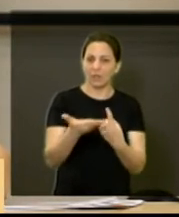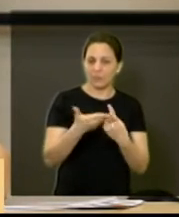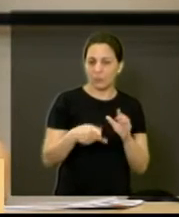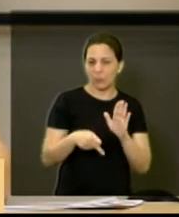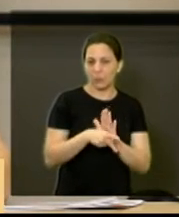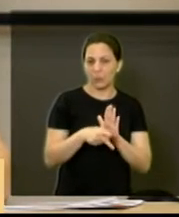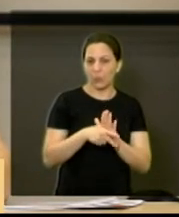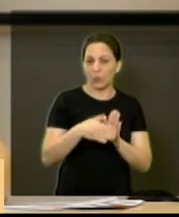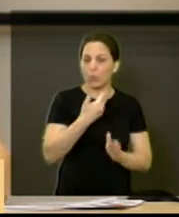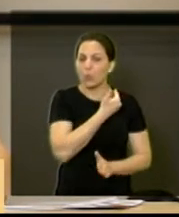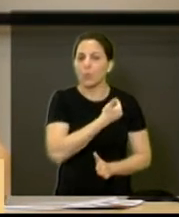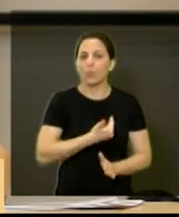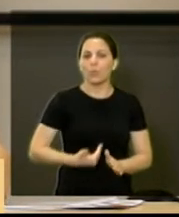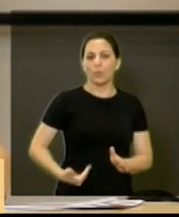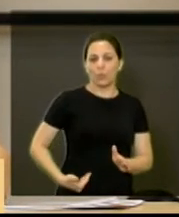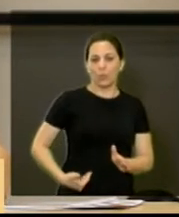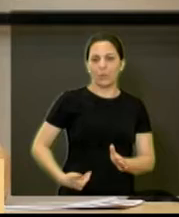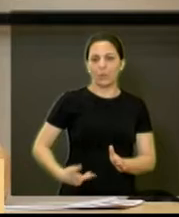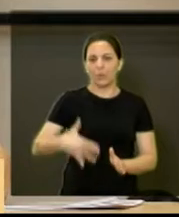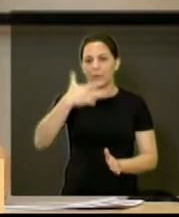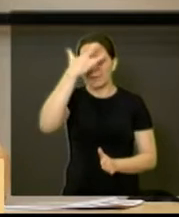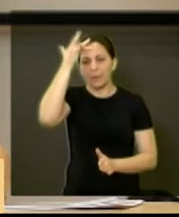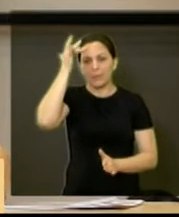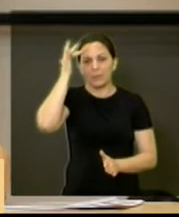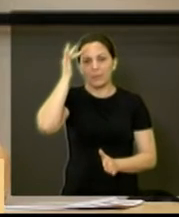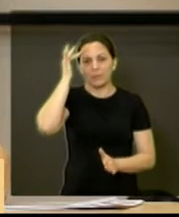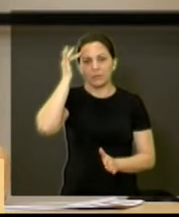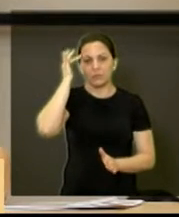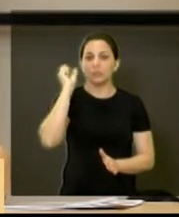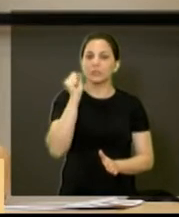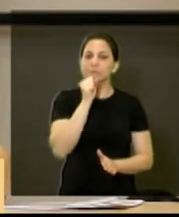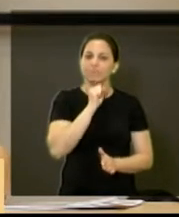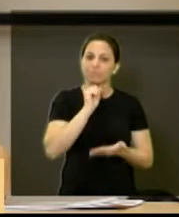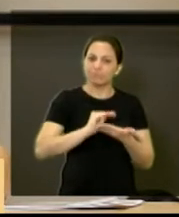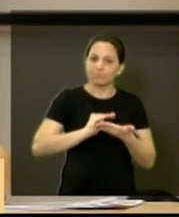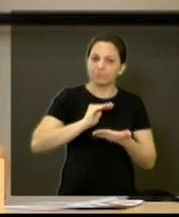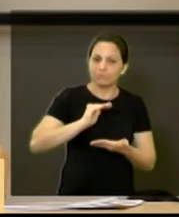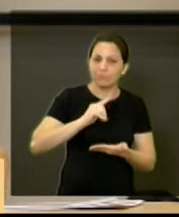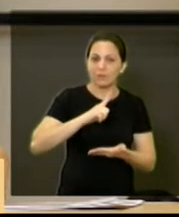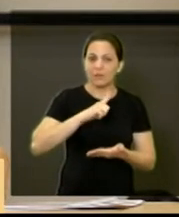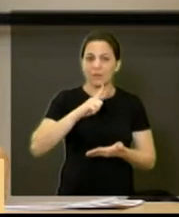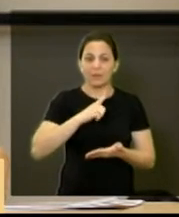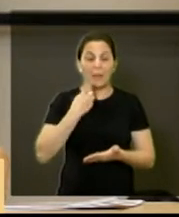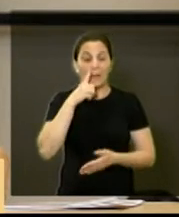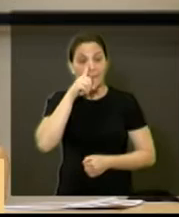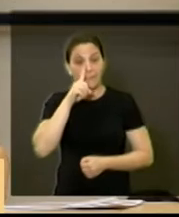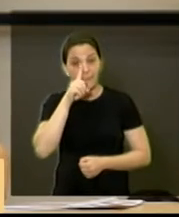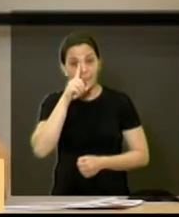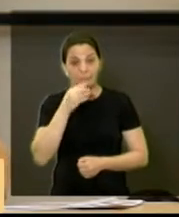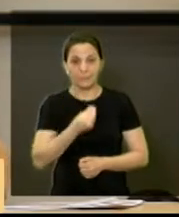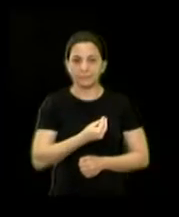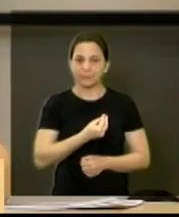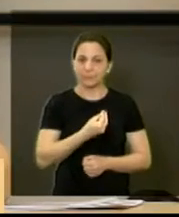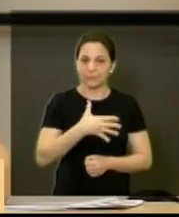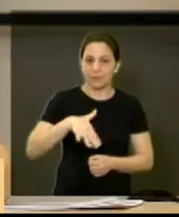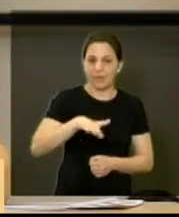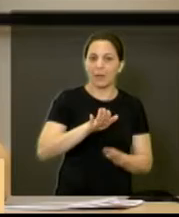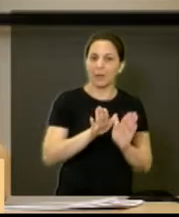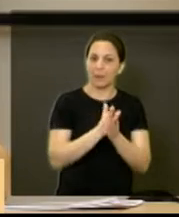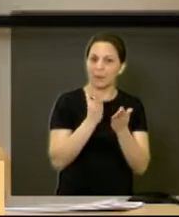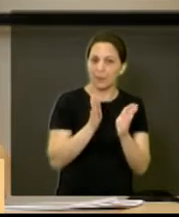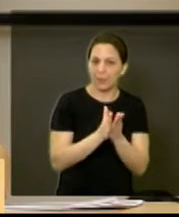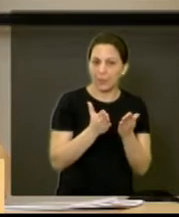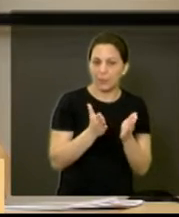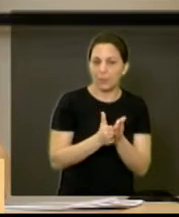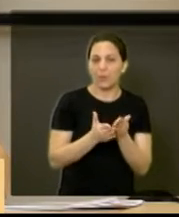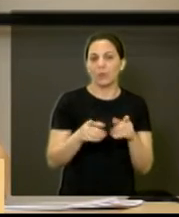público para pessoas idosas em situação de vulnerabilidade e baixa renda